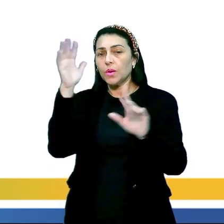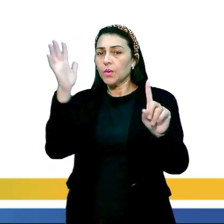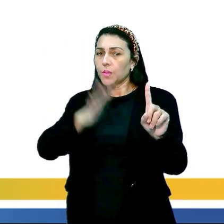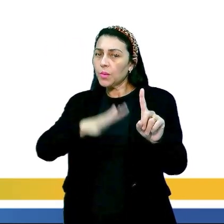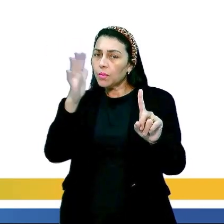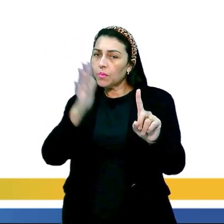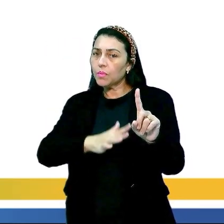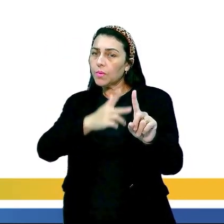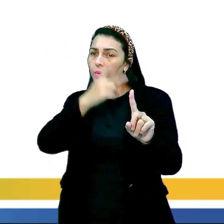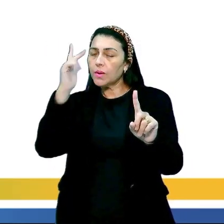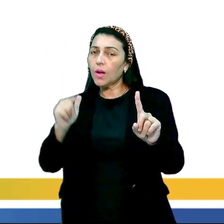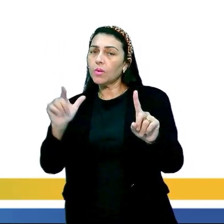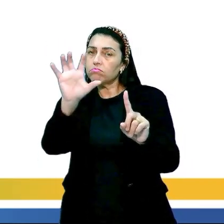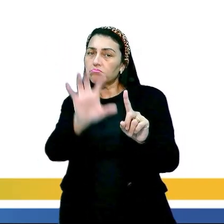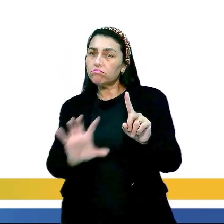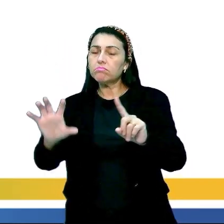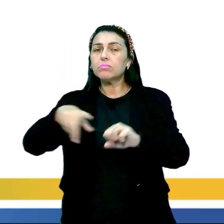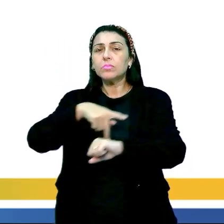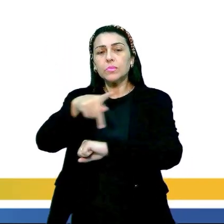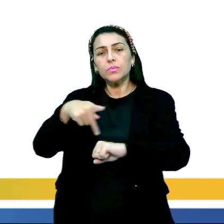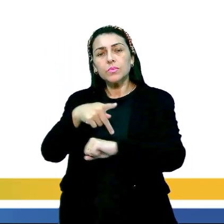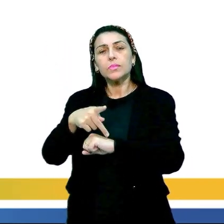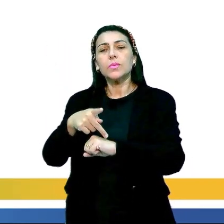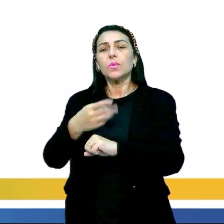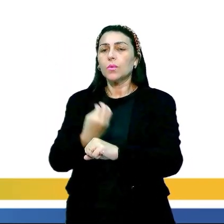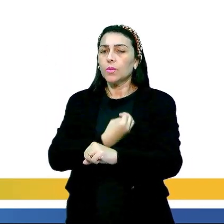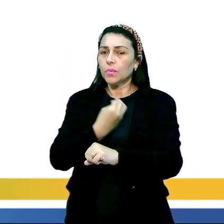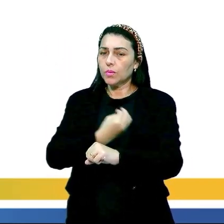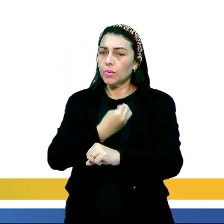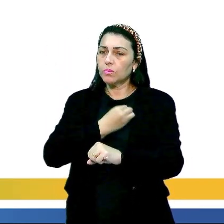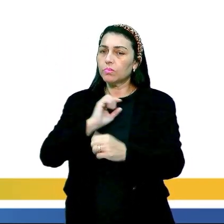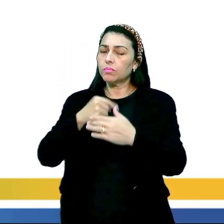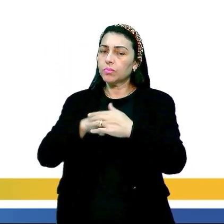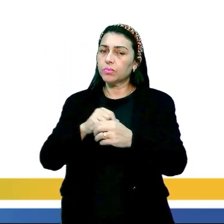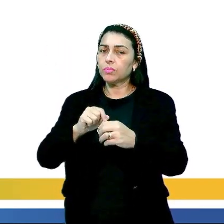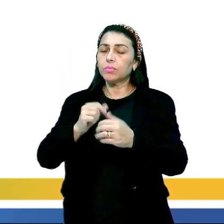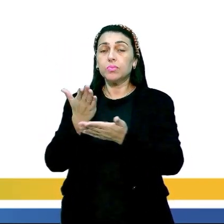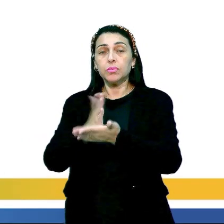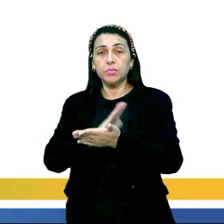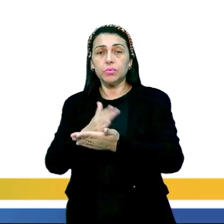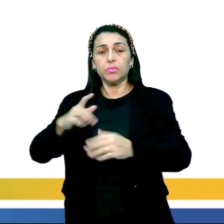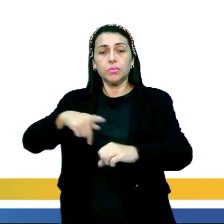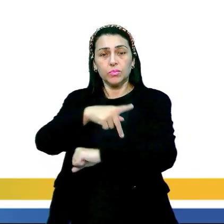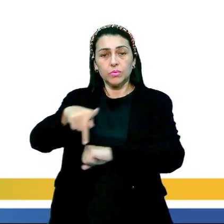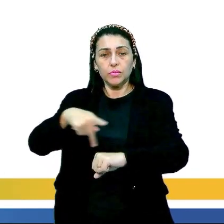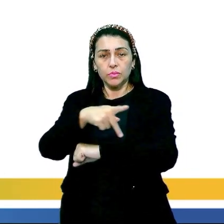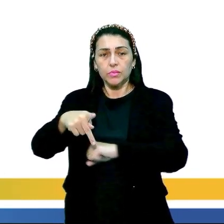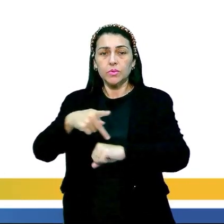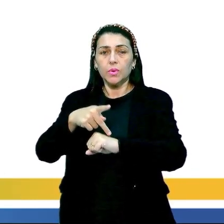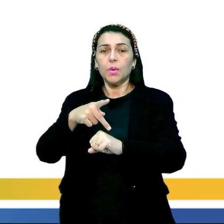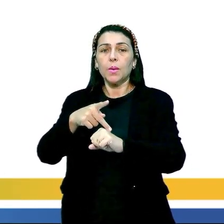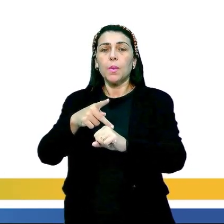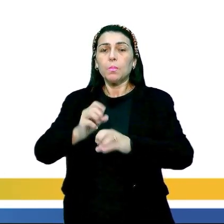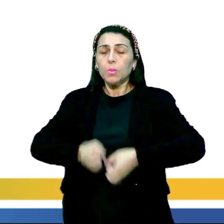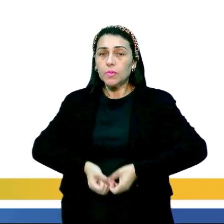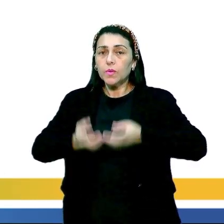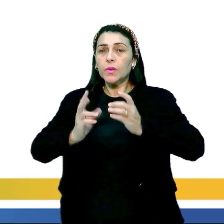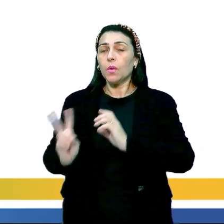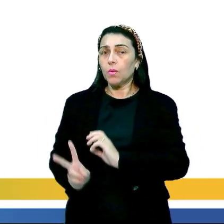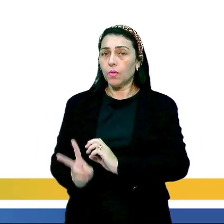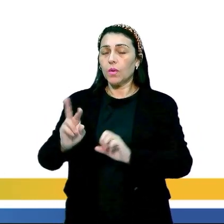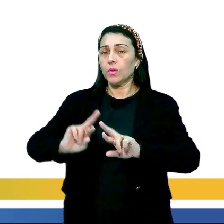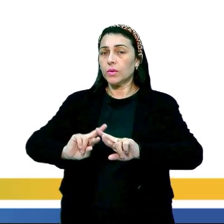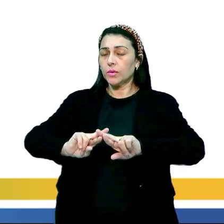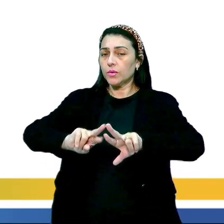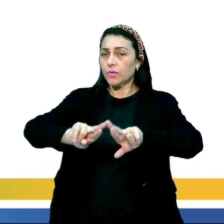subúrbio sem chegar a outras regiões, sobreviver e sem difundir ultrapassando as fronteiras do país, manifestar seu valor primitivo nas